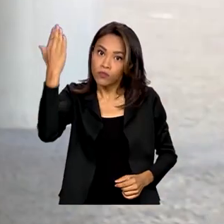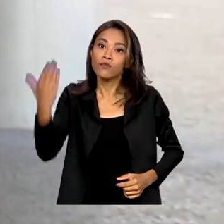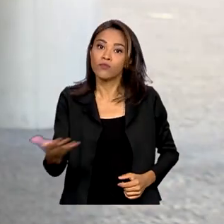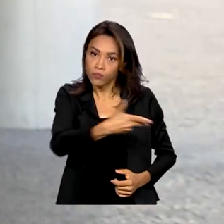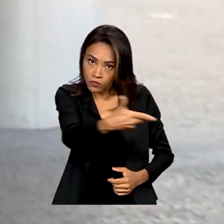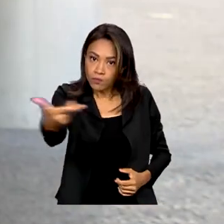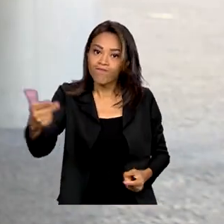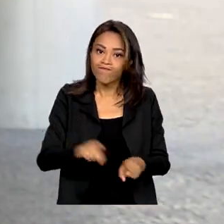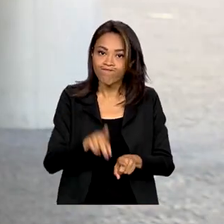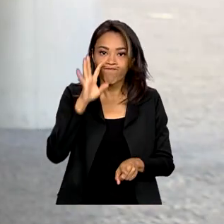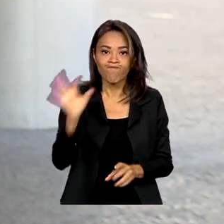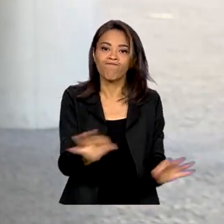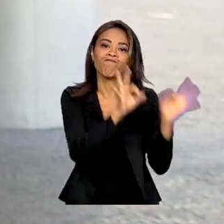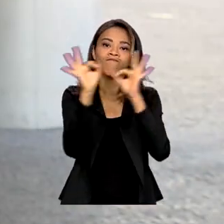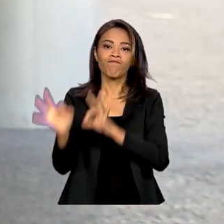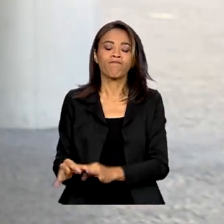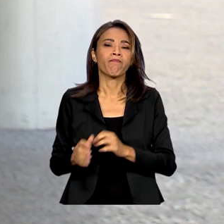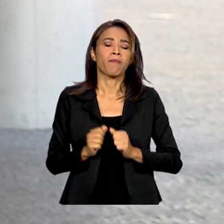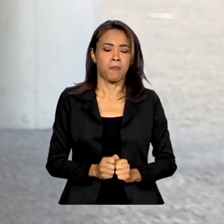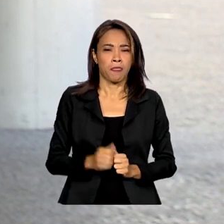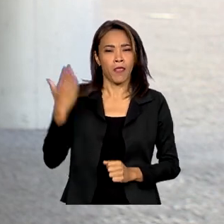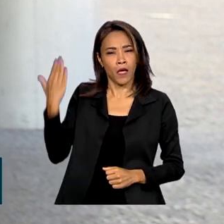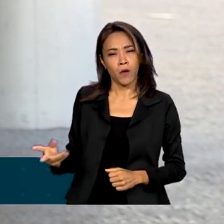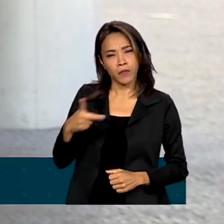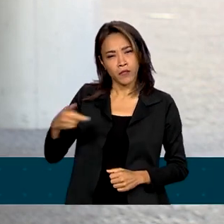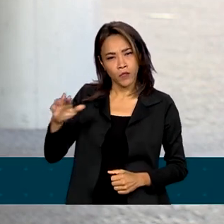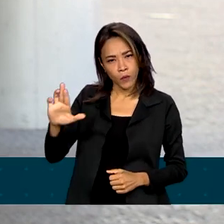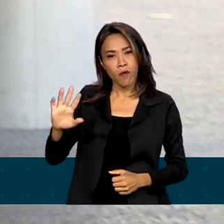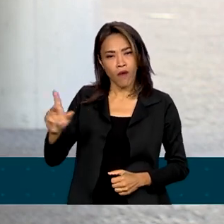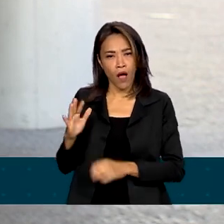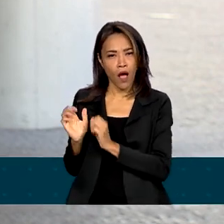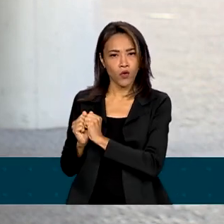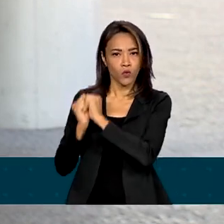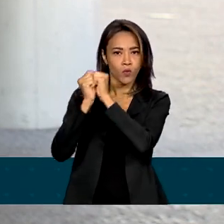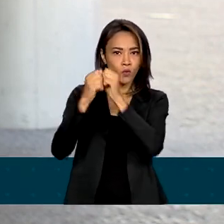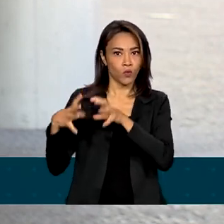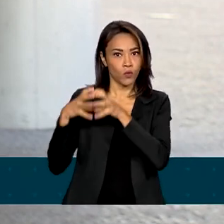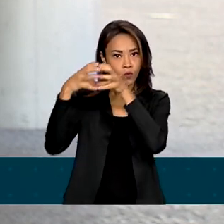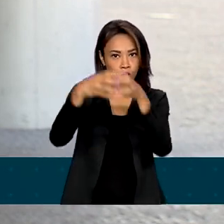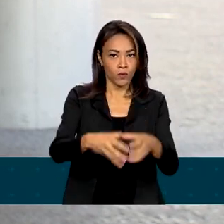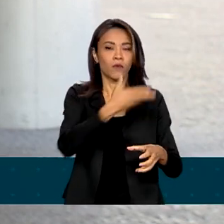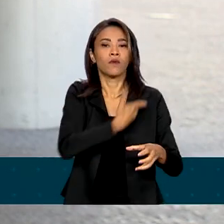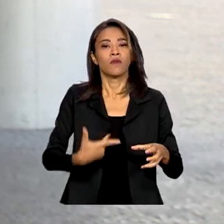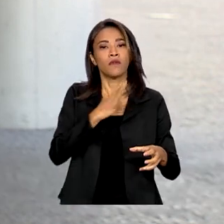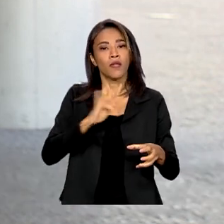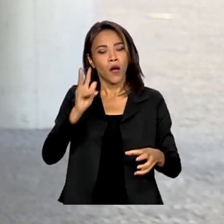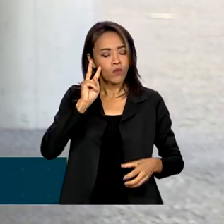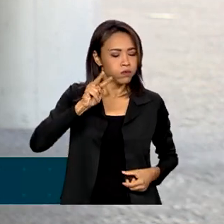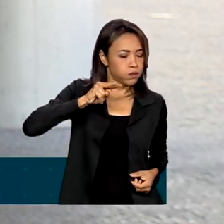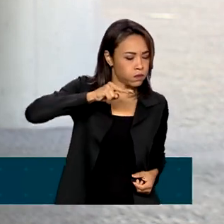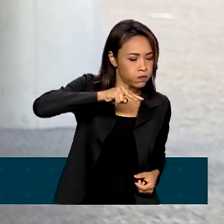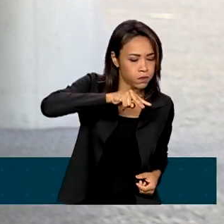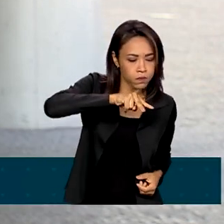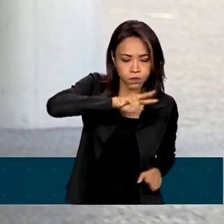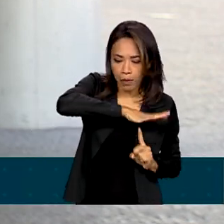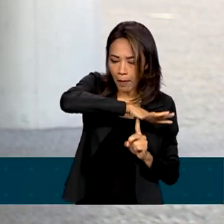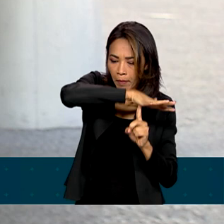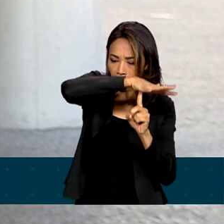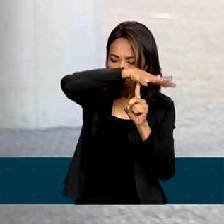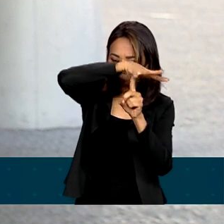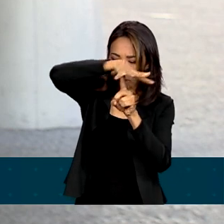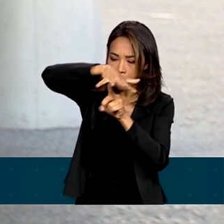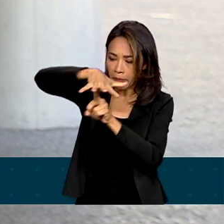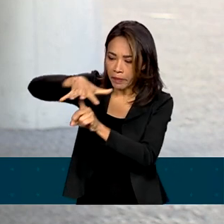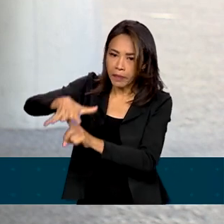todo mundo que nos acompanha. O presidente Lula vai supervisionar uma comitiva do governo federal que vai sobrevoar as áreas